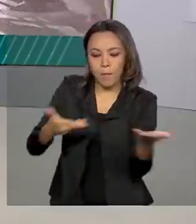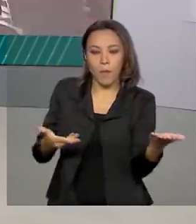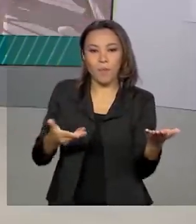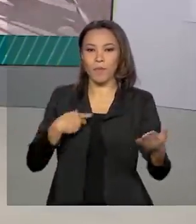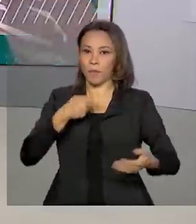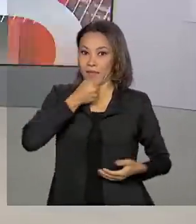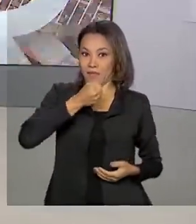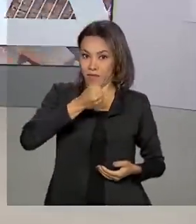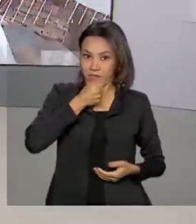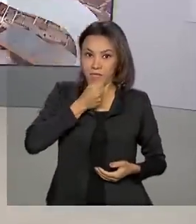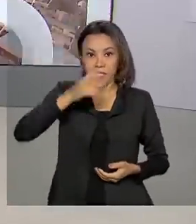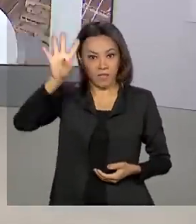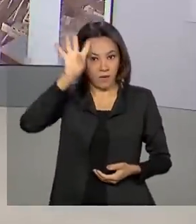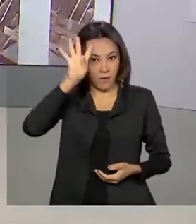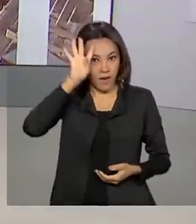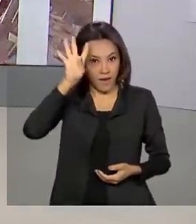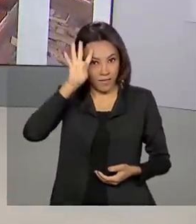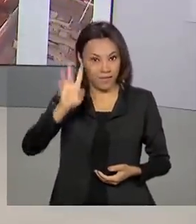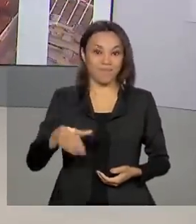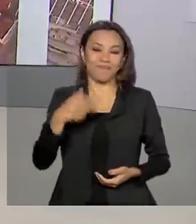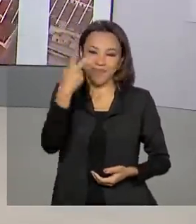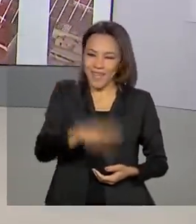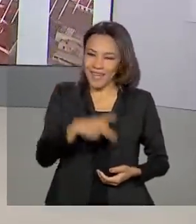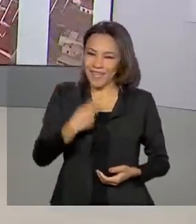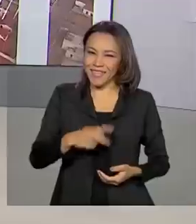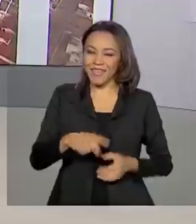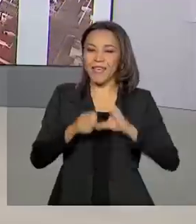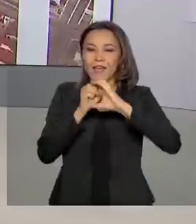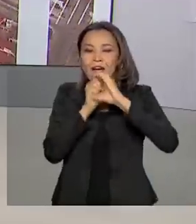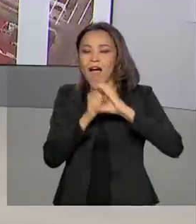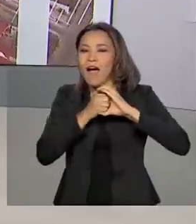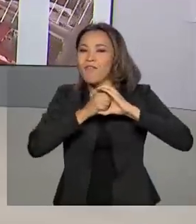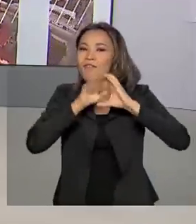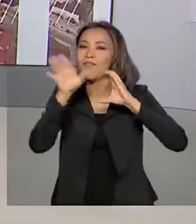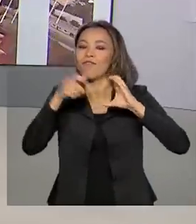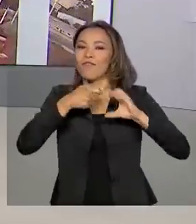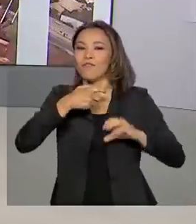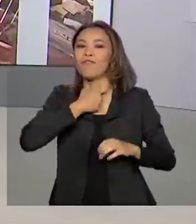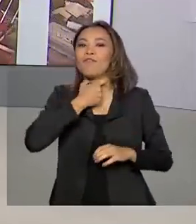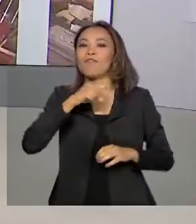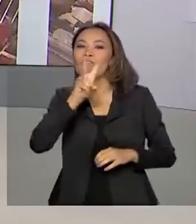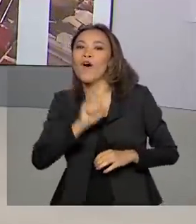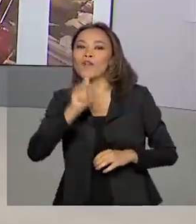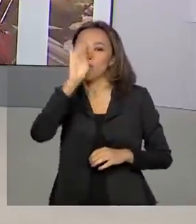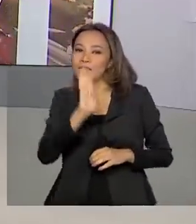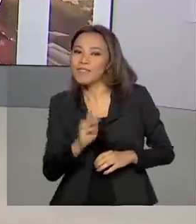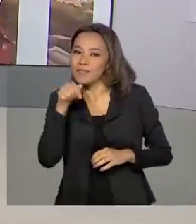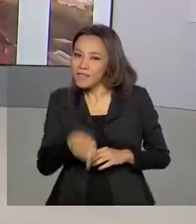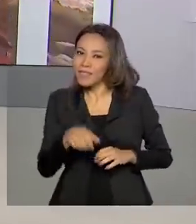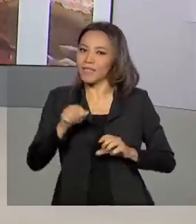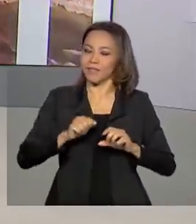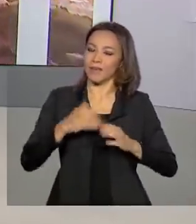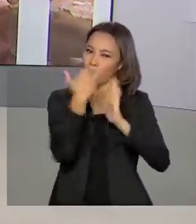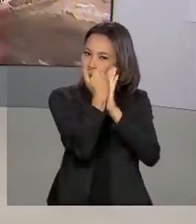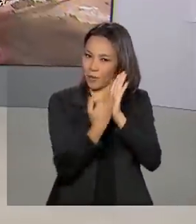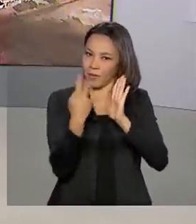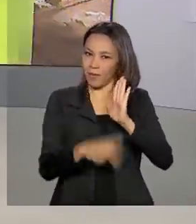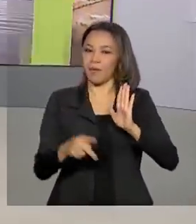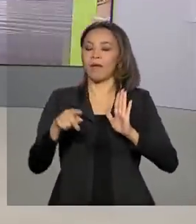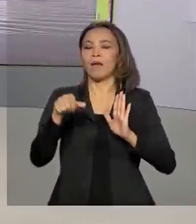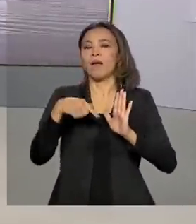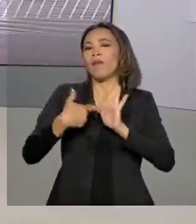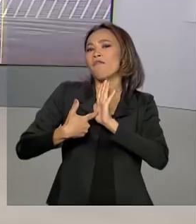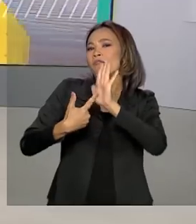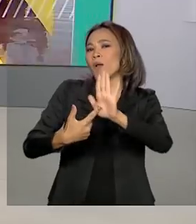entrevista nesta quarta-feira à Voz do Brasil, programa de rádio produzido pela EBC, o presidente do Banco Central, Roberto Campos Neto,